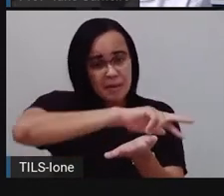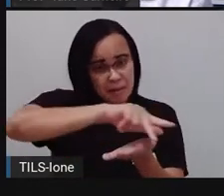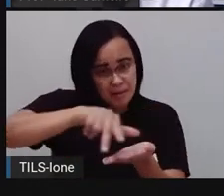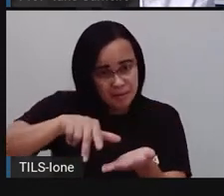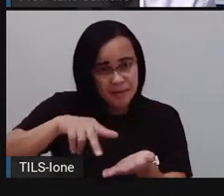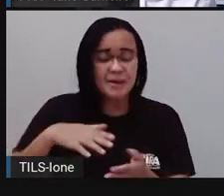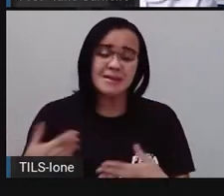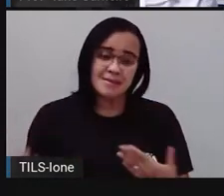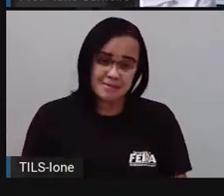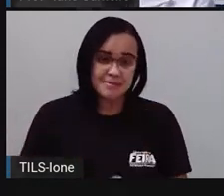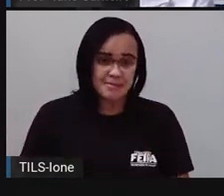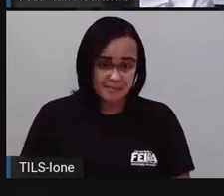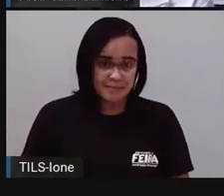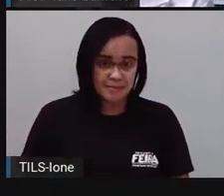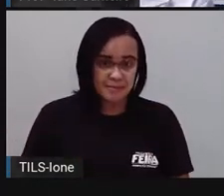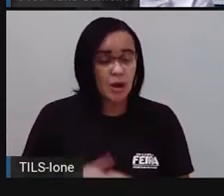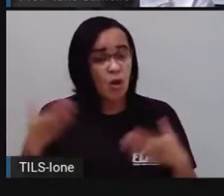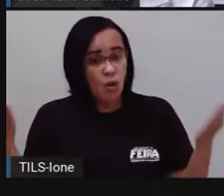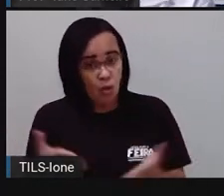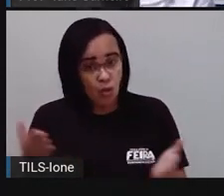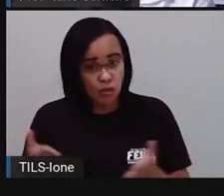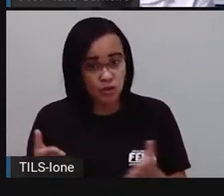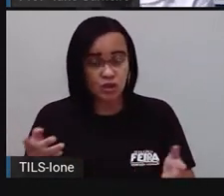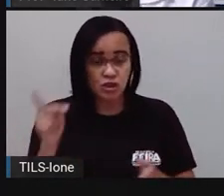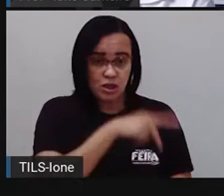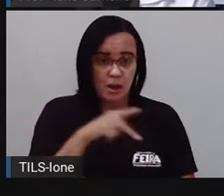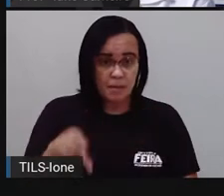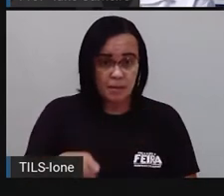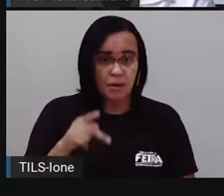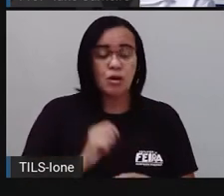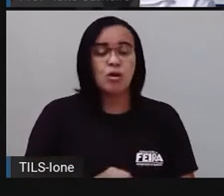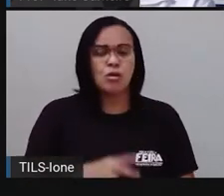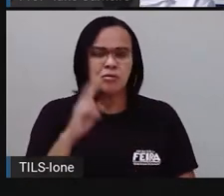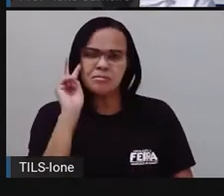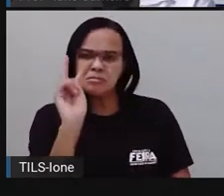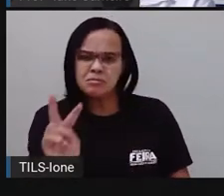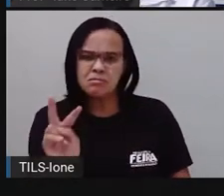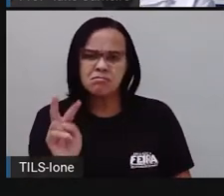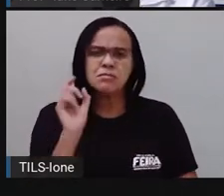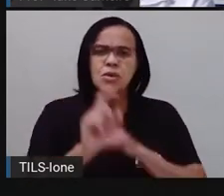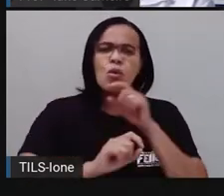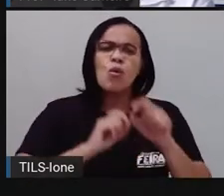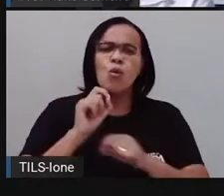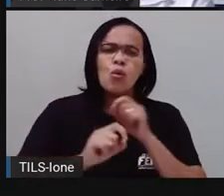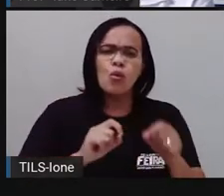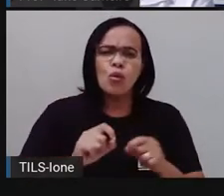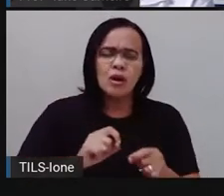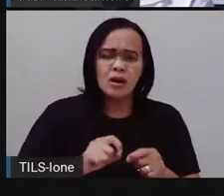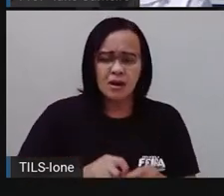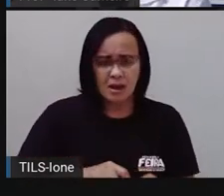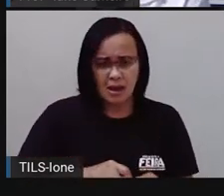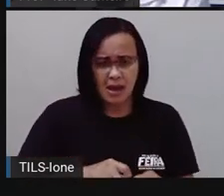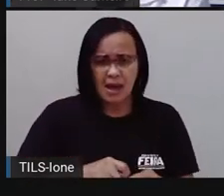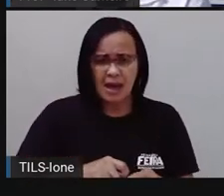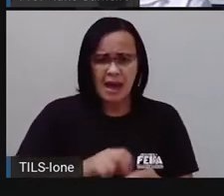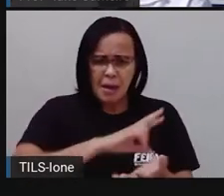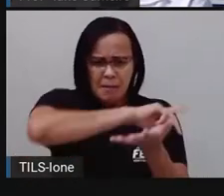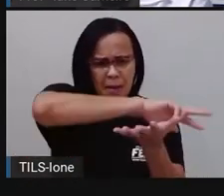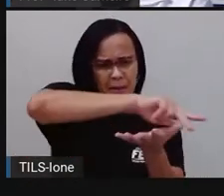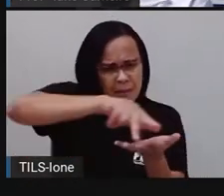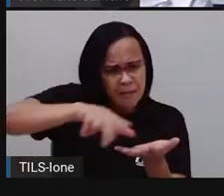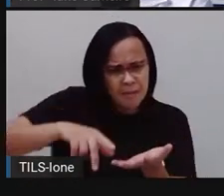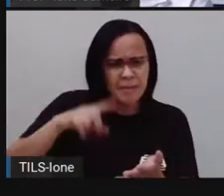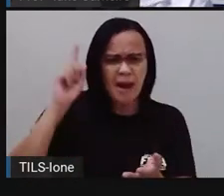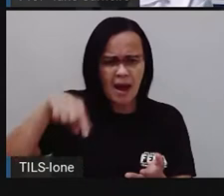a diversidade e qual a importância dela, tá bom? Então, aqui, Diversidade significa representar a